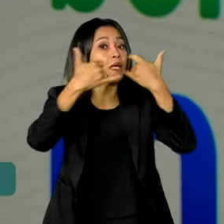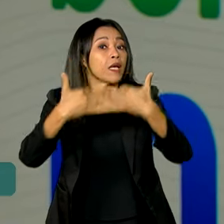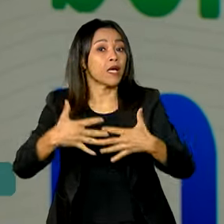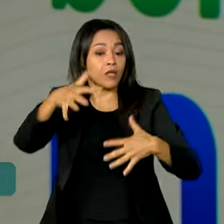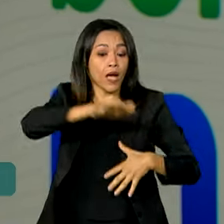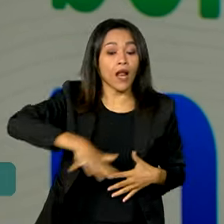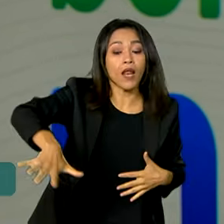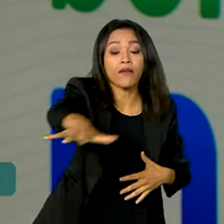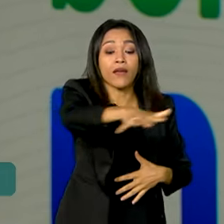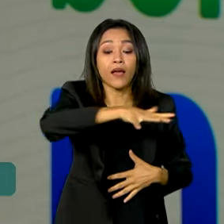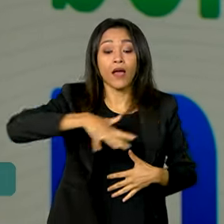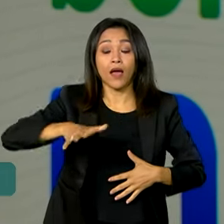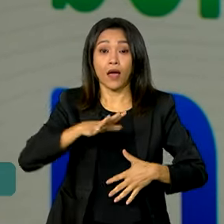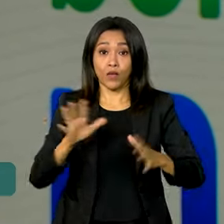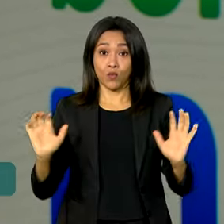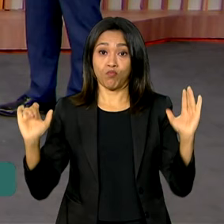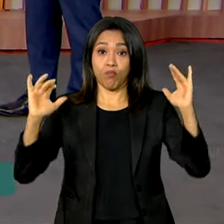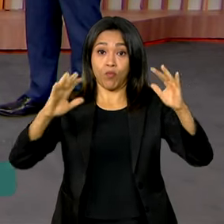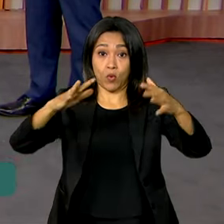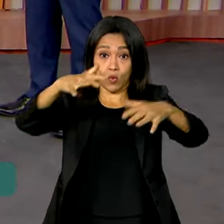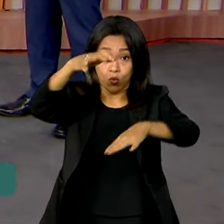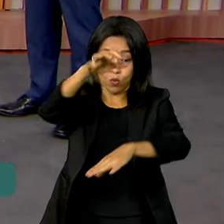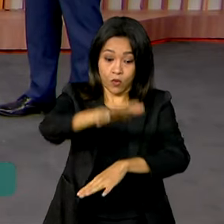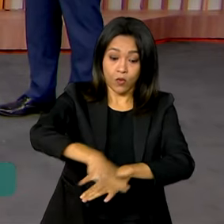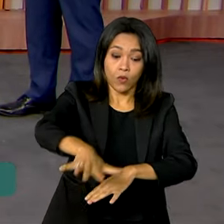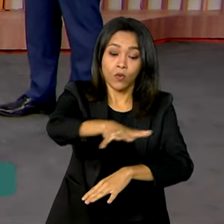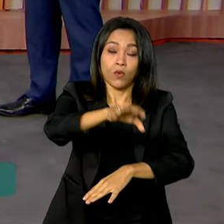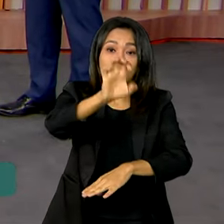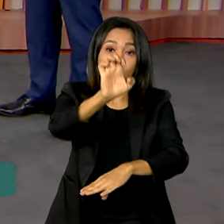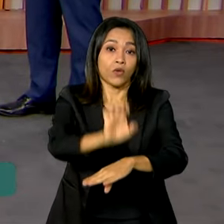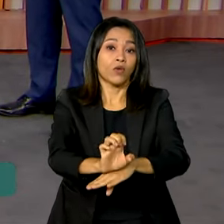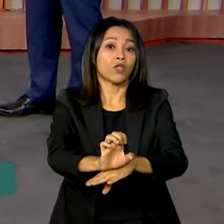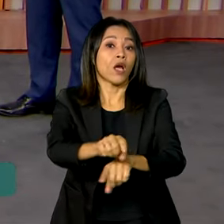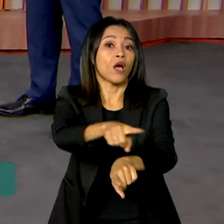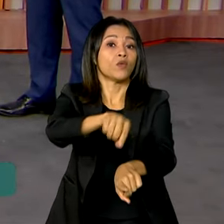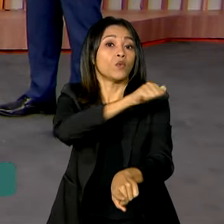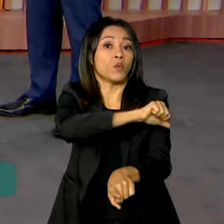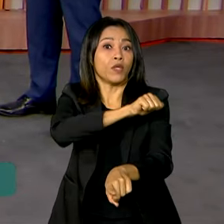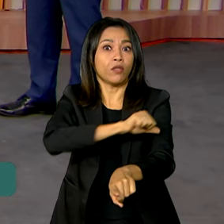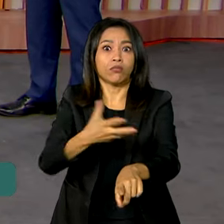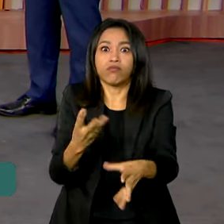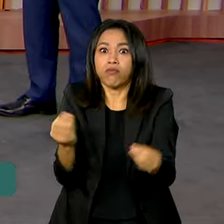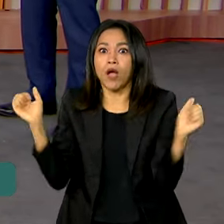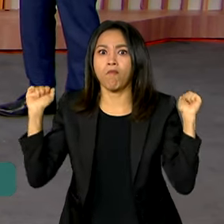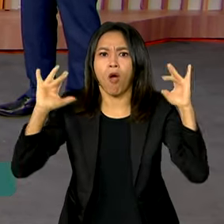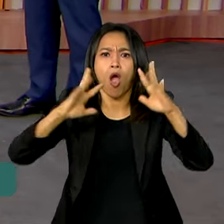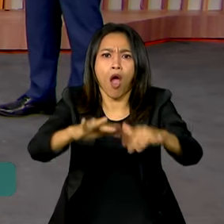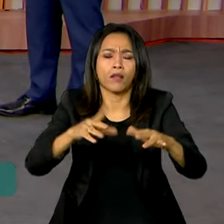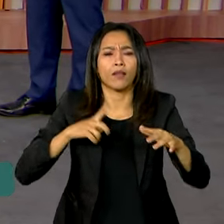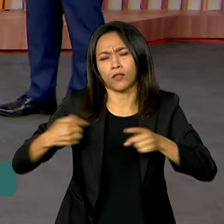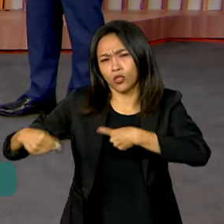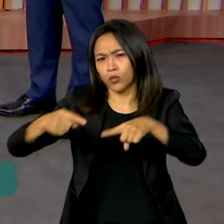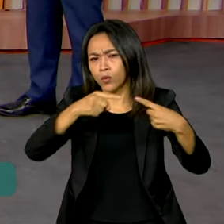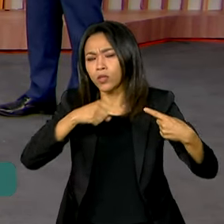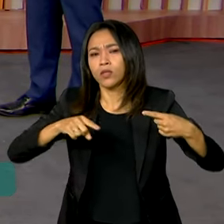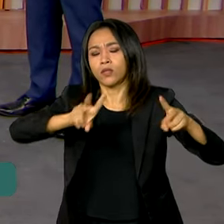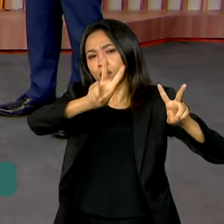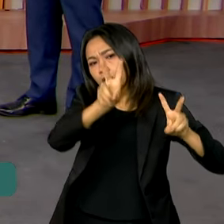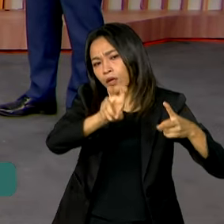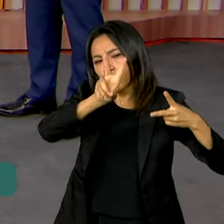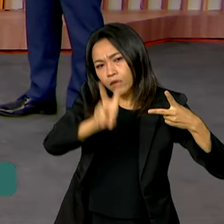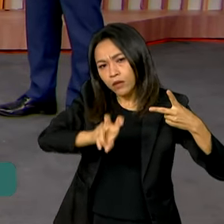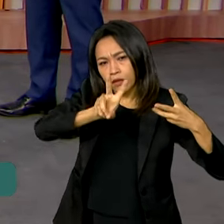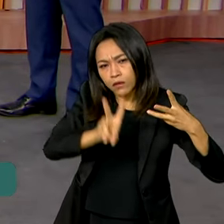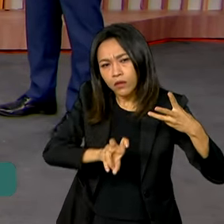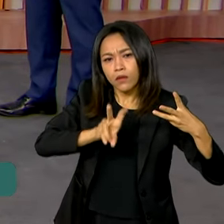ali, o centro do Rio, vai ferver, né, ministro? Porque programação tem de monte. Para além dessa discussão toda que vai ter, das plenárias, os